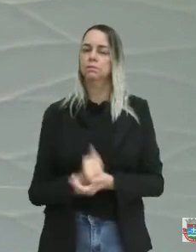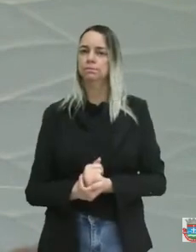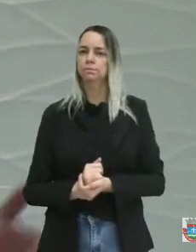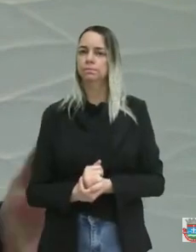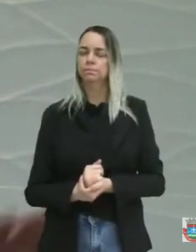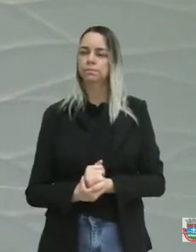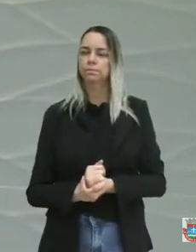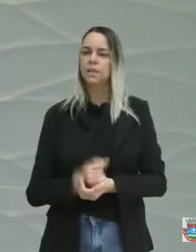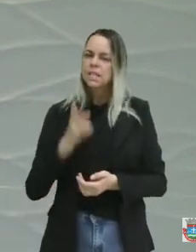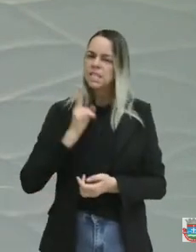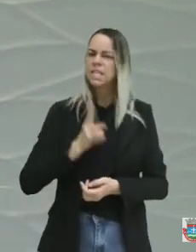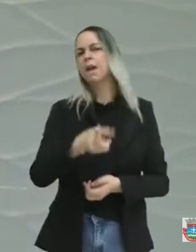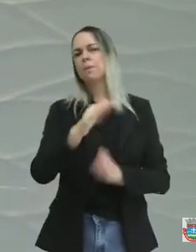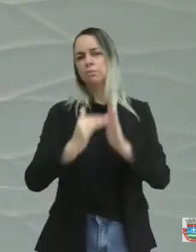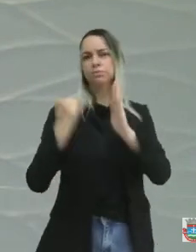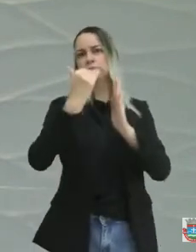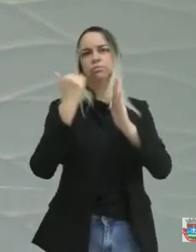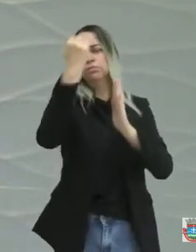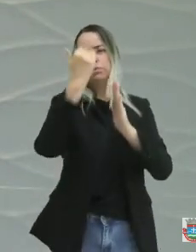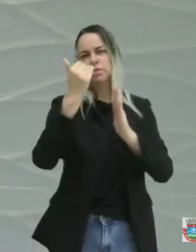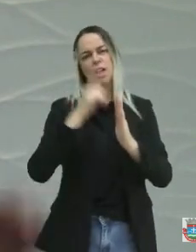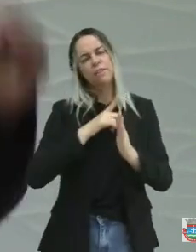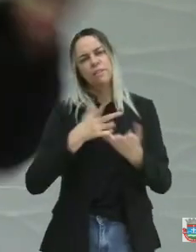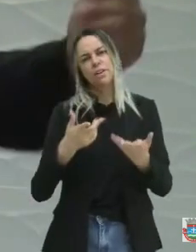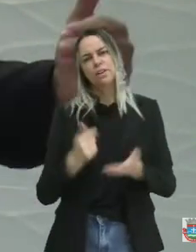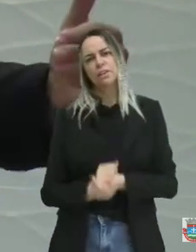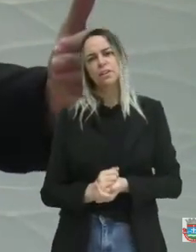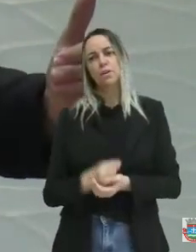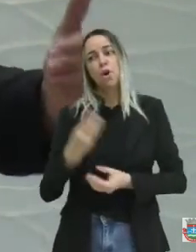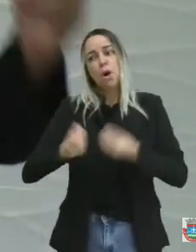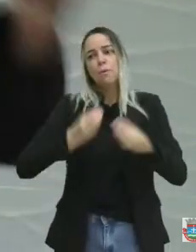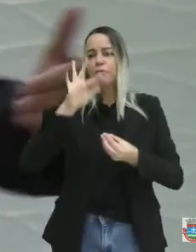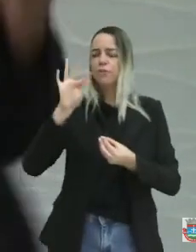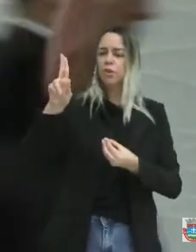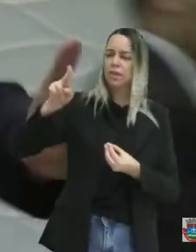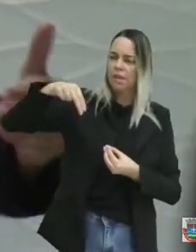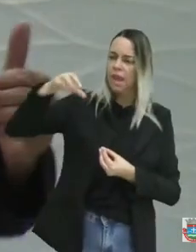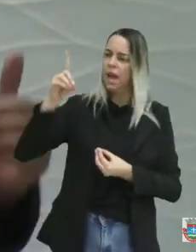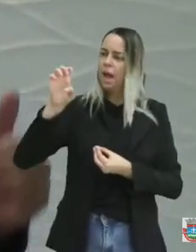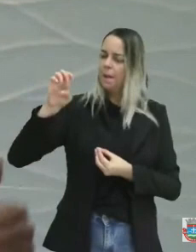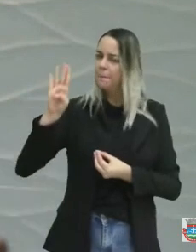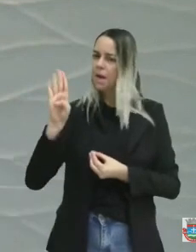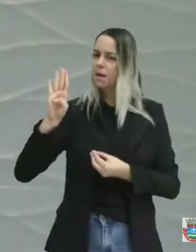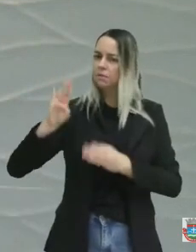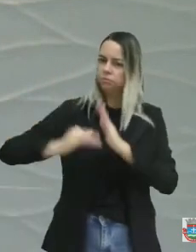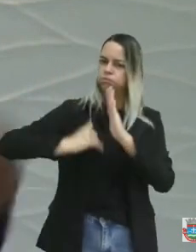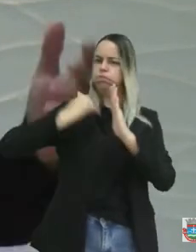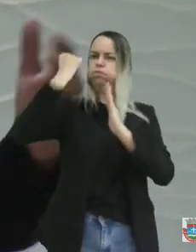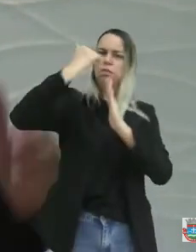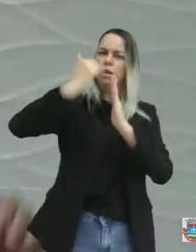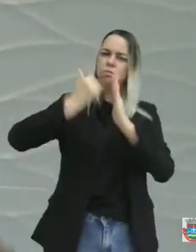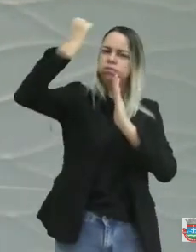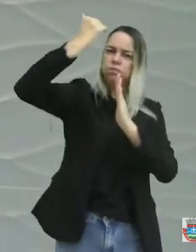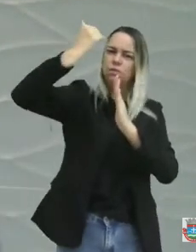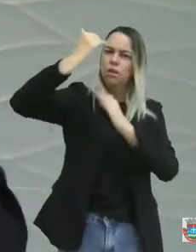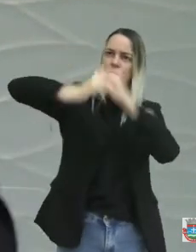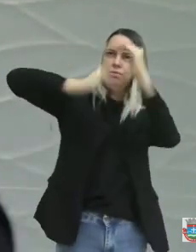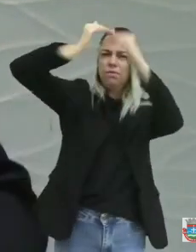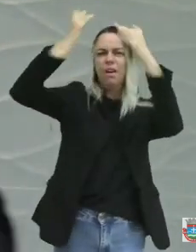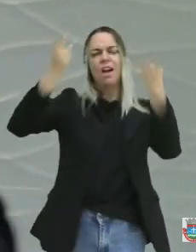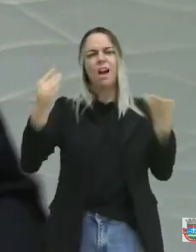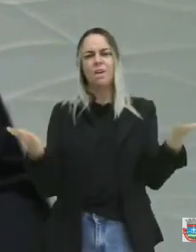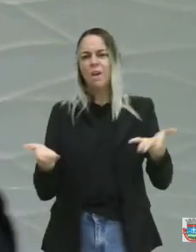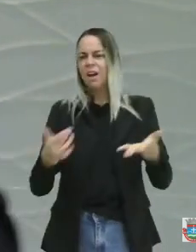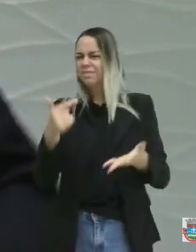E toda a vida teve. Aí agora que o Fundeb vem aumentando mais do que aumentava na gestão anterior, agora não tem